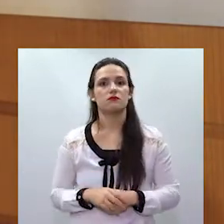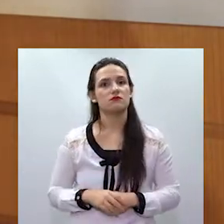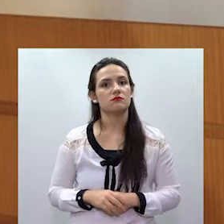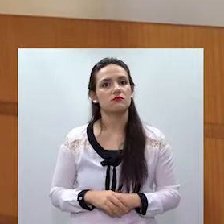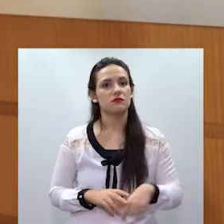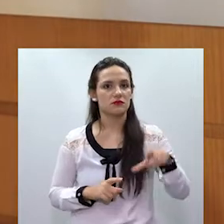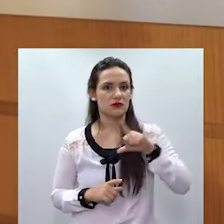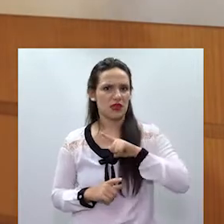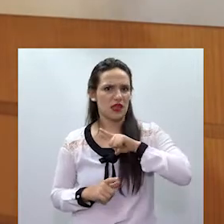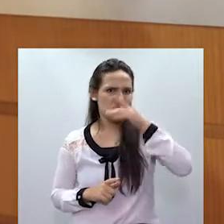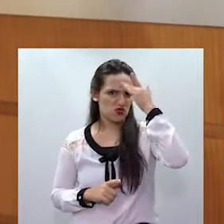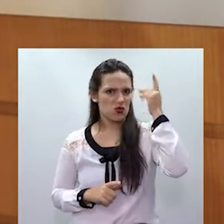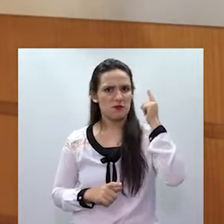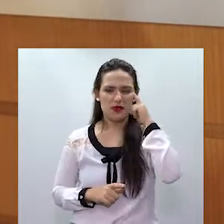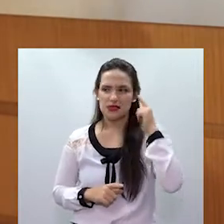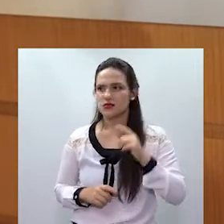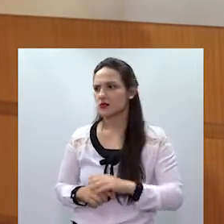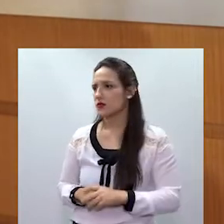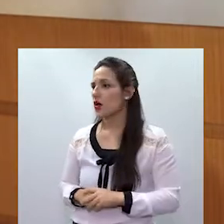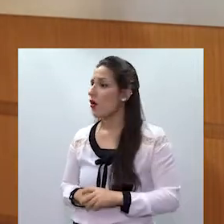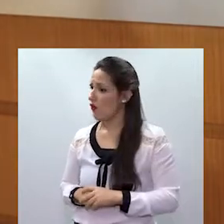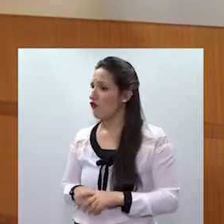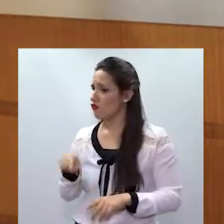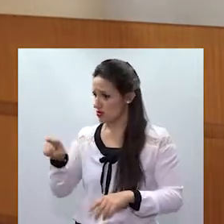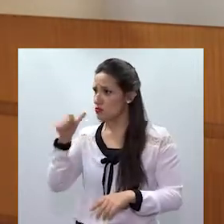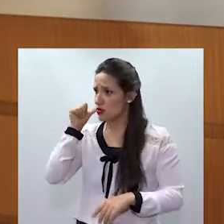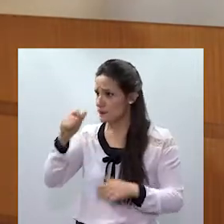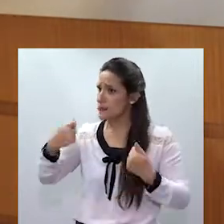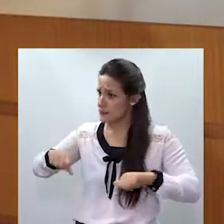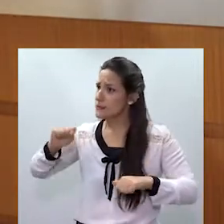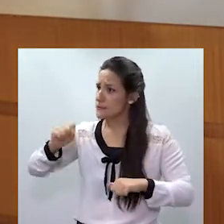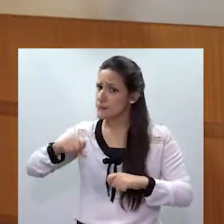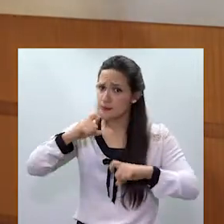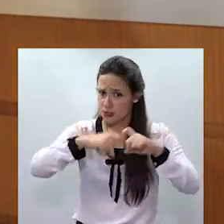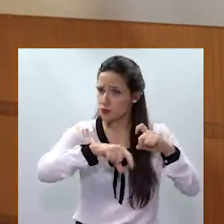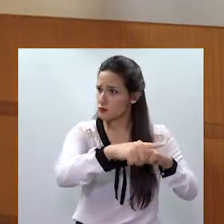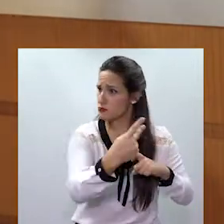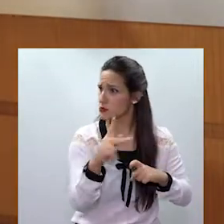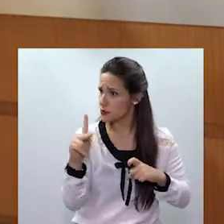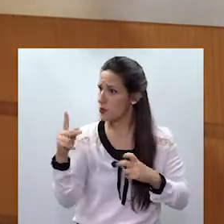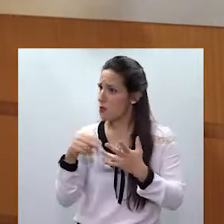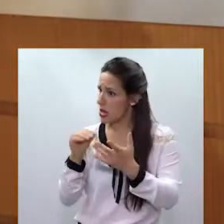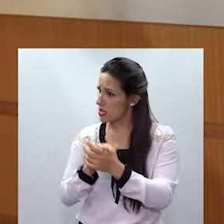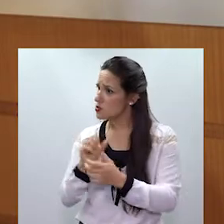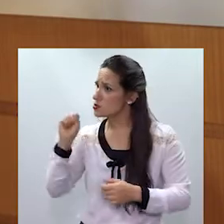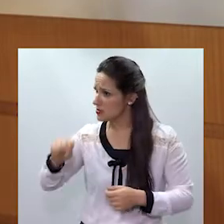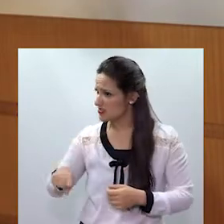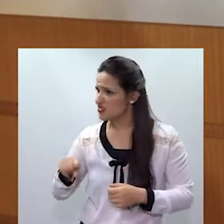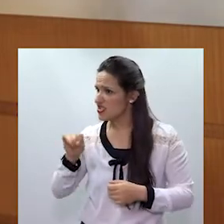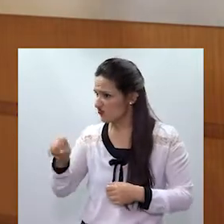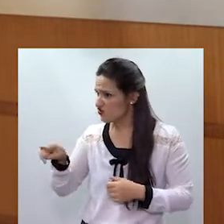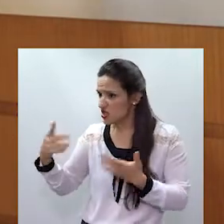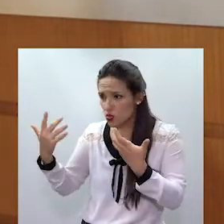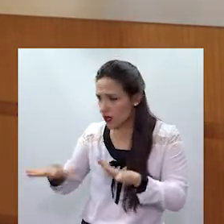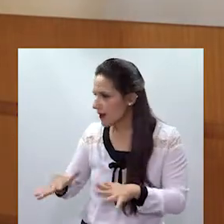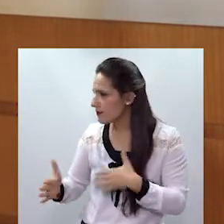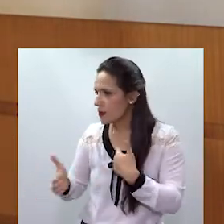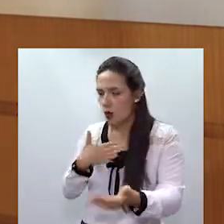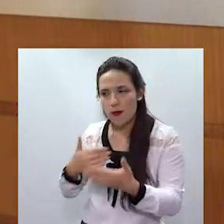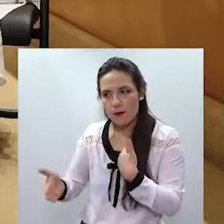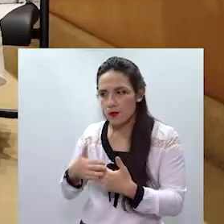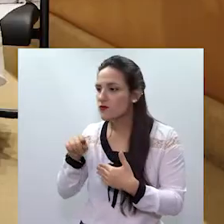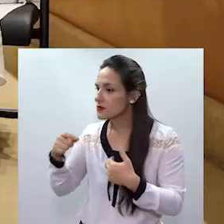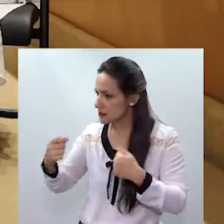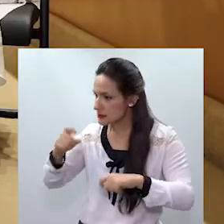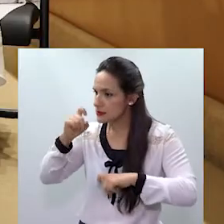entendem às vezes, equivocadamente, que existe um débito da mulher com o homem manter uma relação sexual mesmo contra a vontade